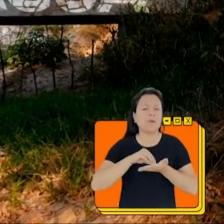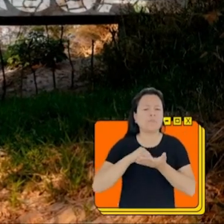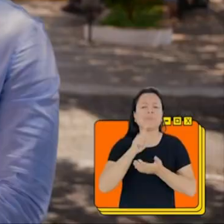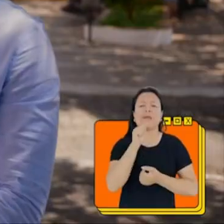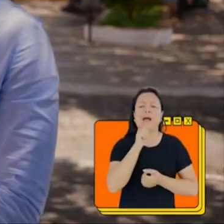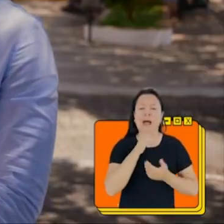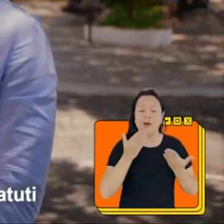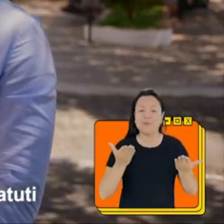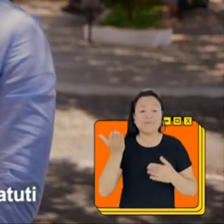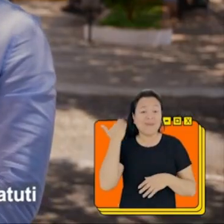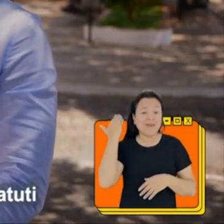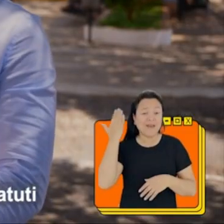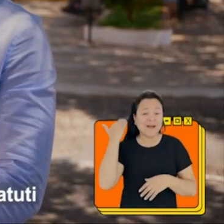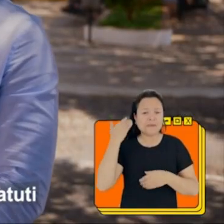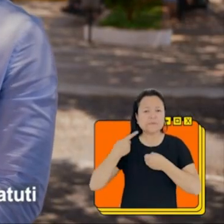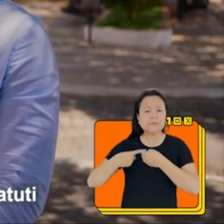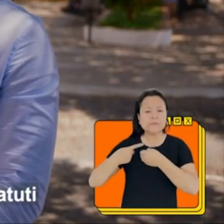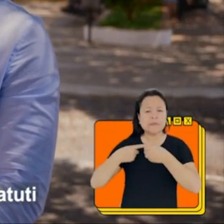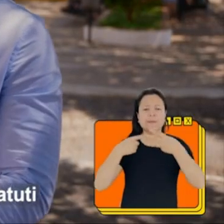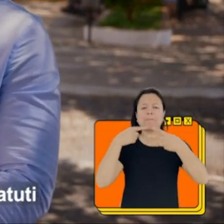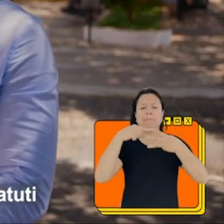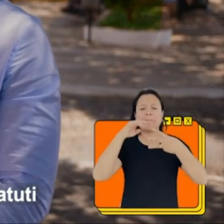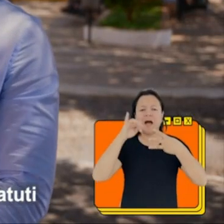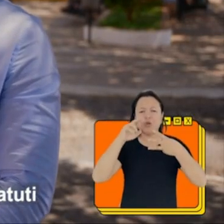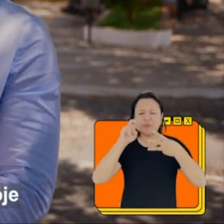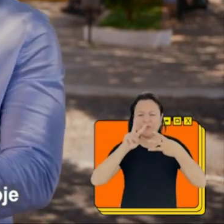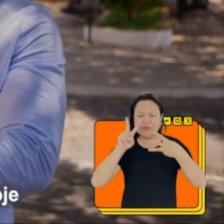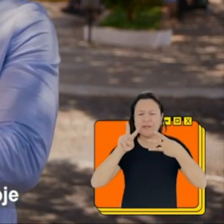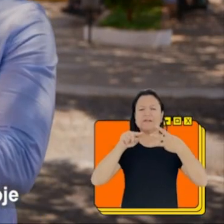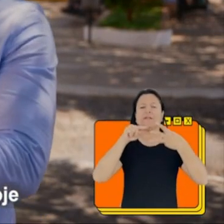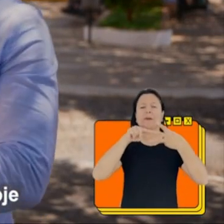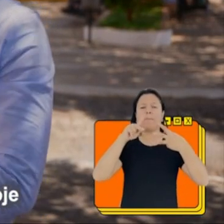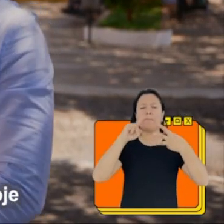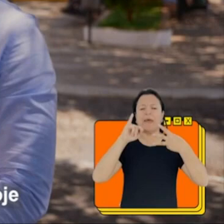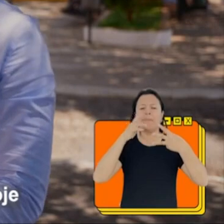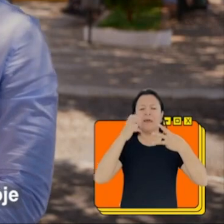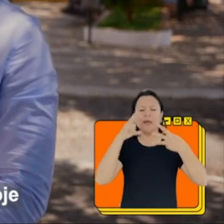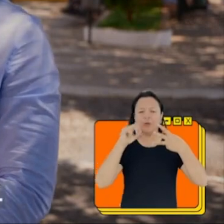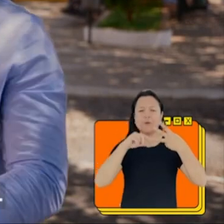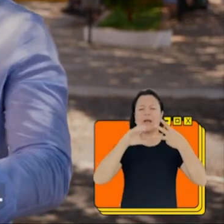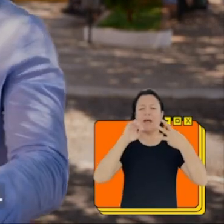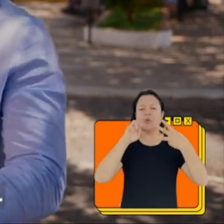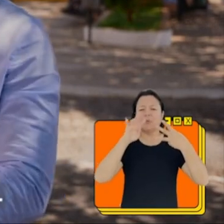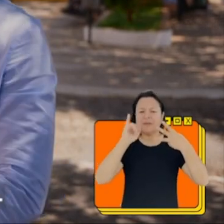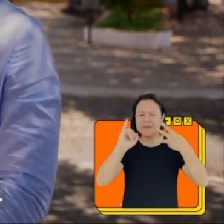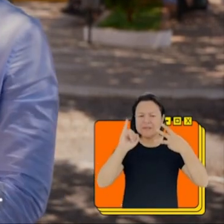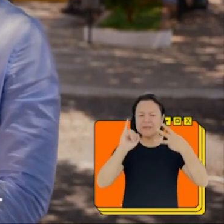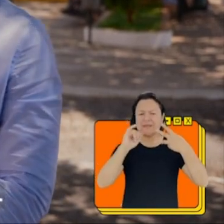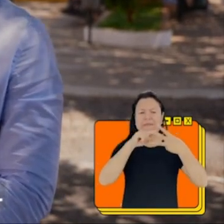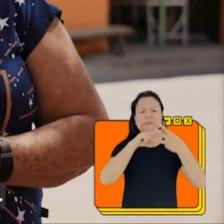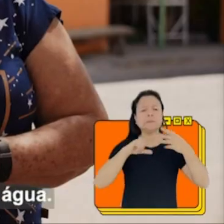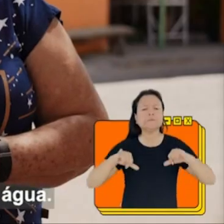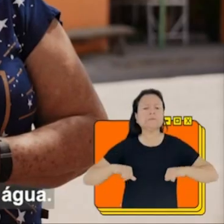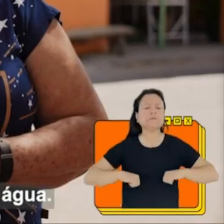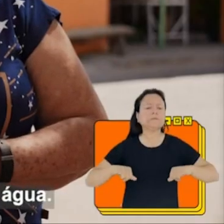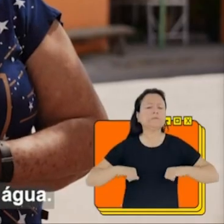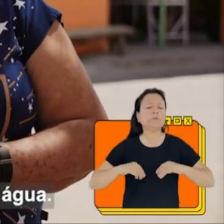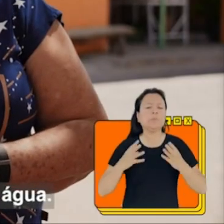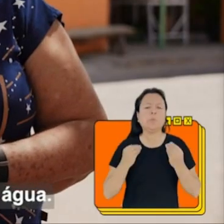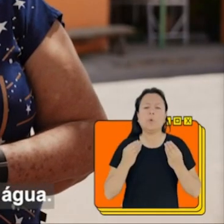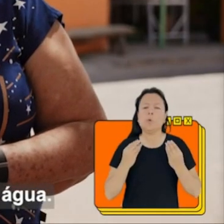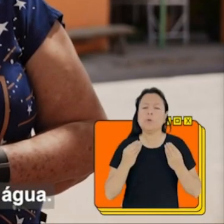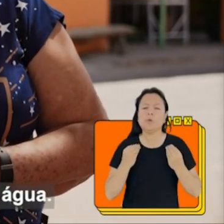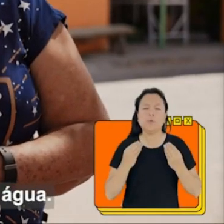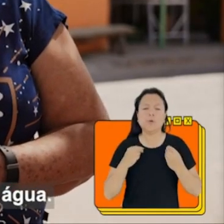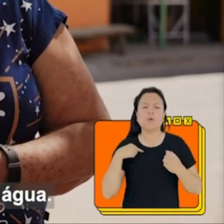não só Mato Verde, mas também a cidade de Pai Pedro e Catuti, que dependem da nossa barragem hoje, sofriam muito com essa falta de água. A gente